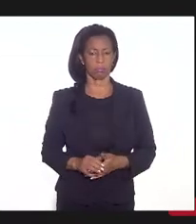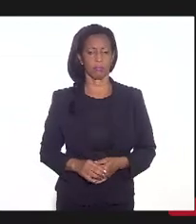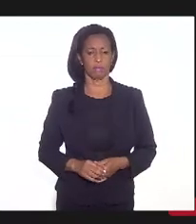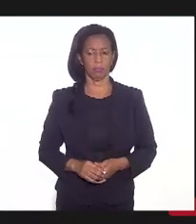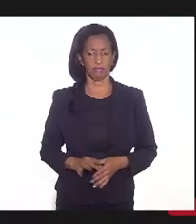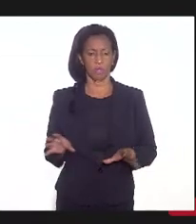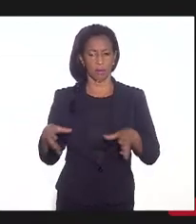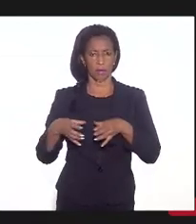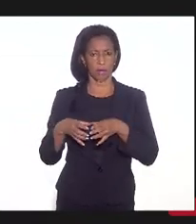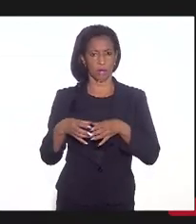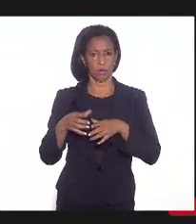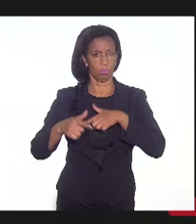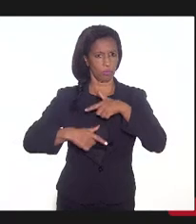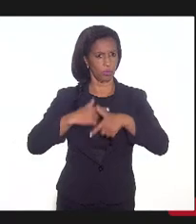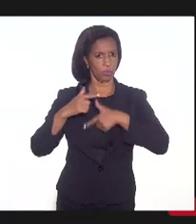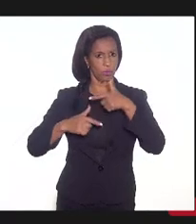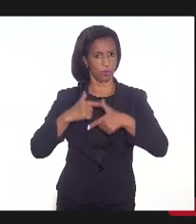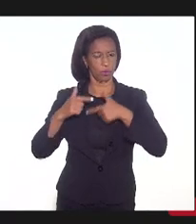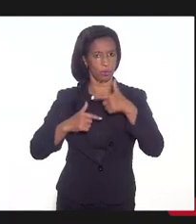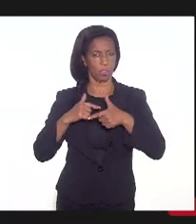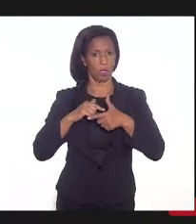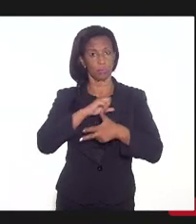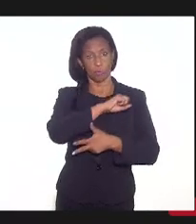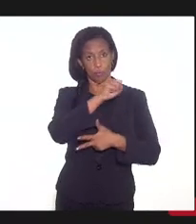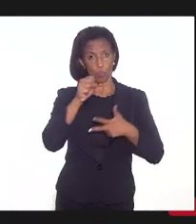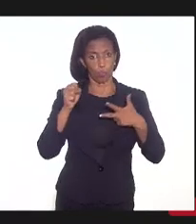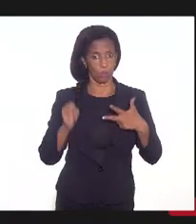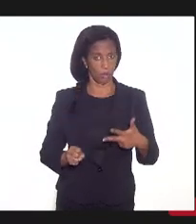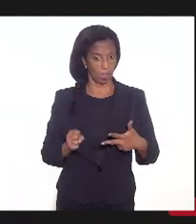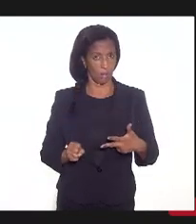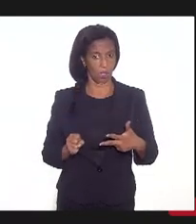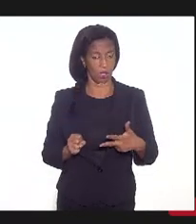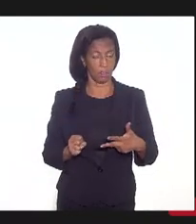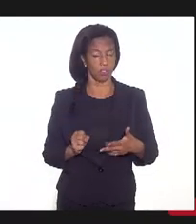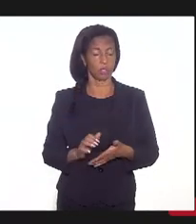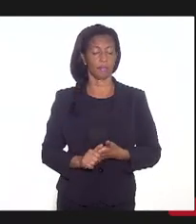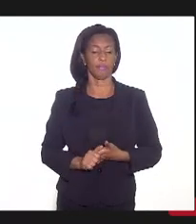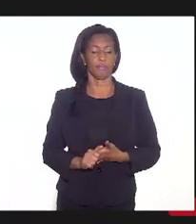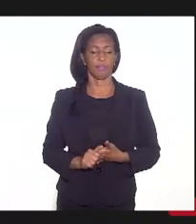grupo de trabalho de todos os poderes e na casa